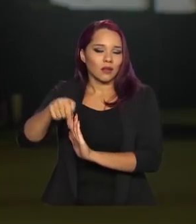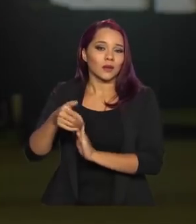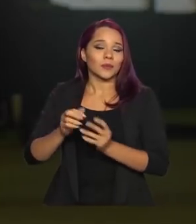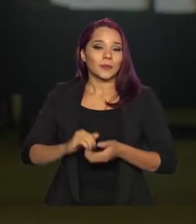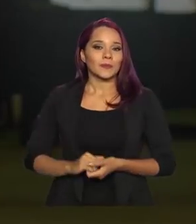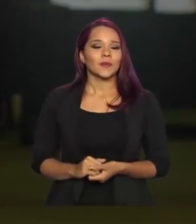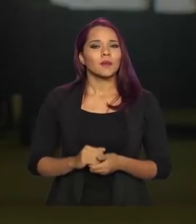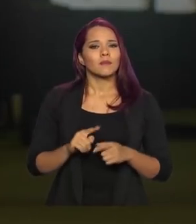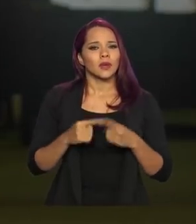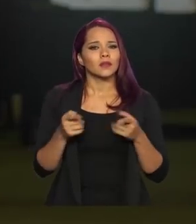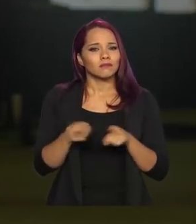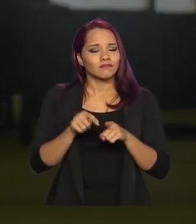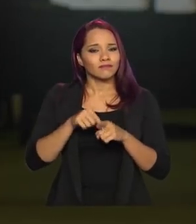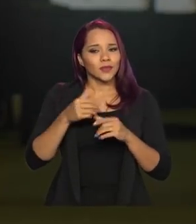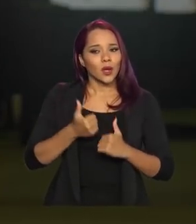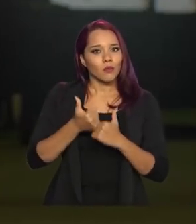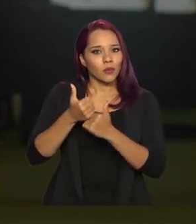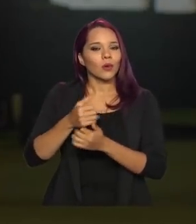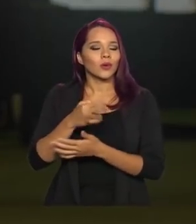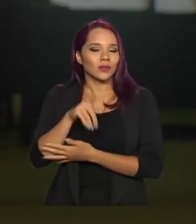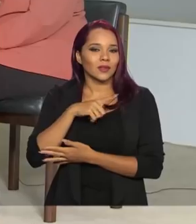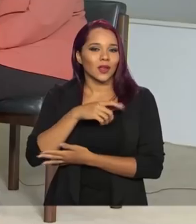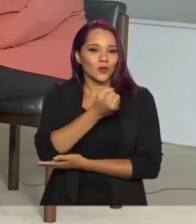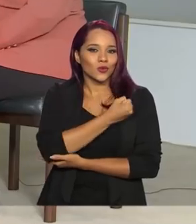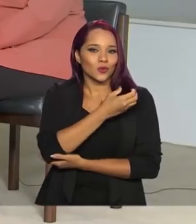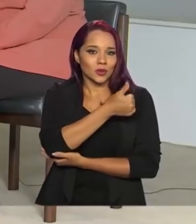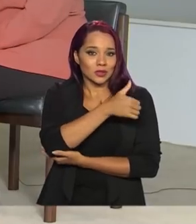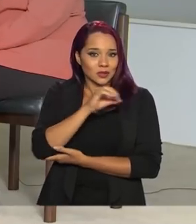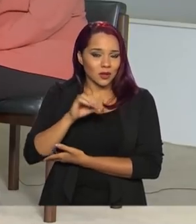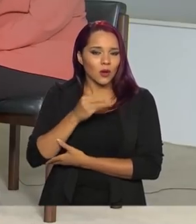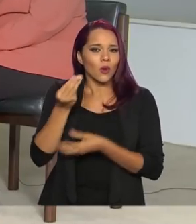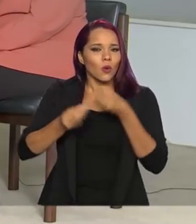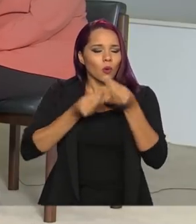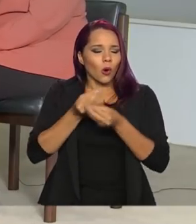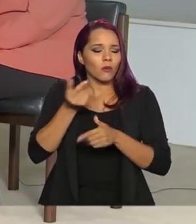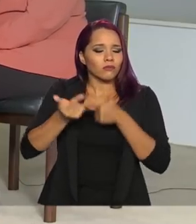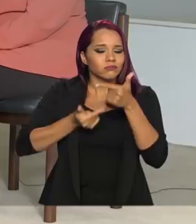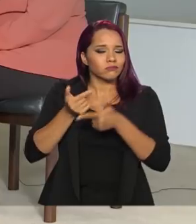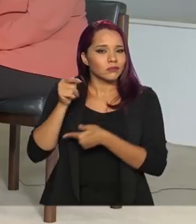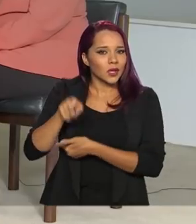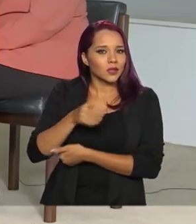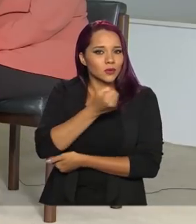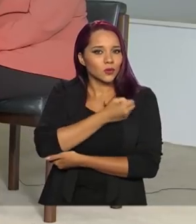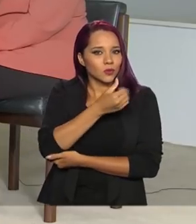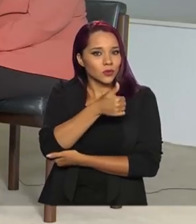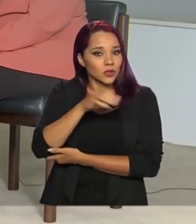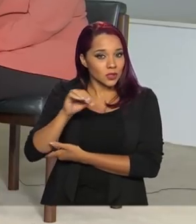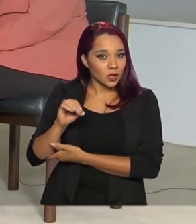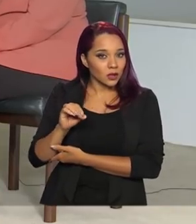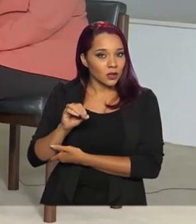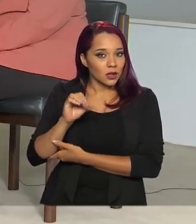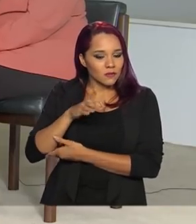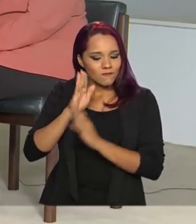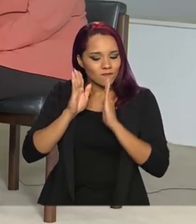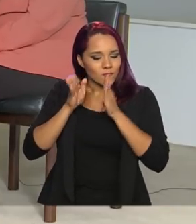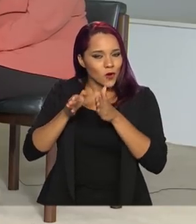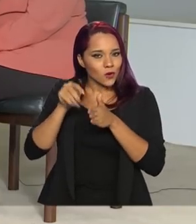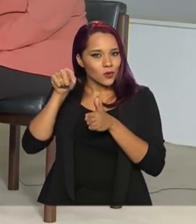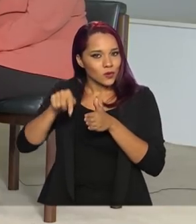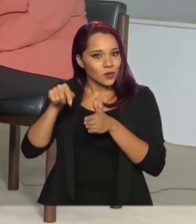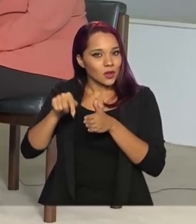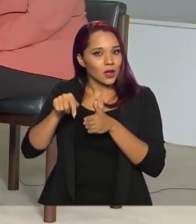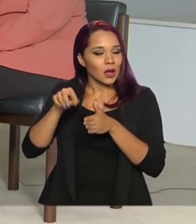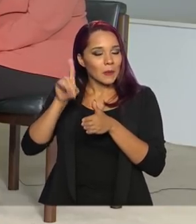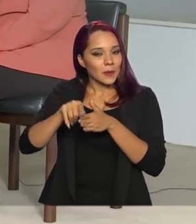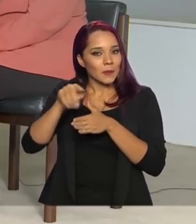fora. Mas também tem o apoio do Disque 100. Como é que funciona esse serviço Disque 100 especificamente para